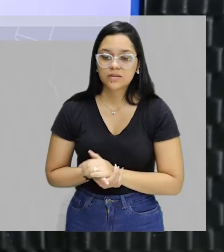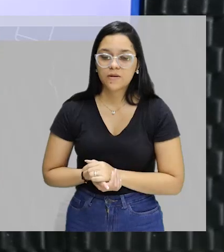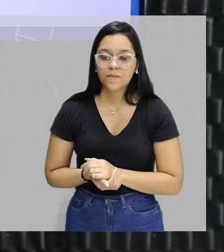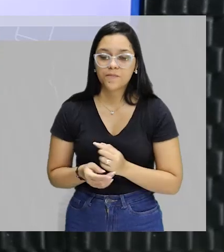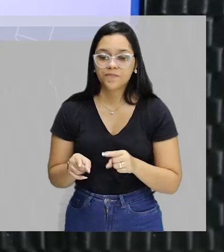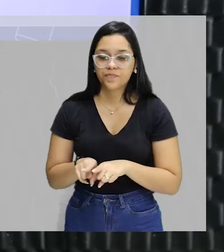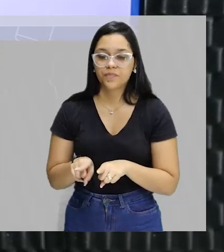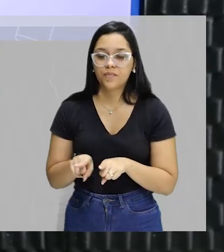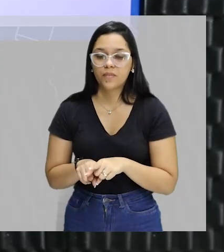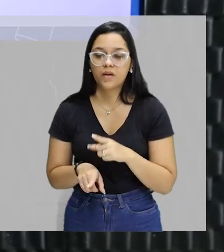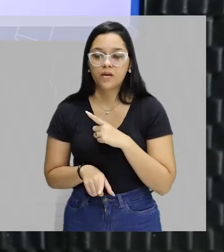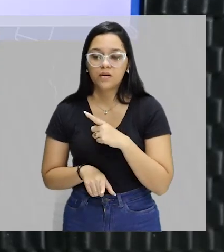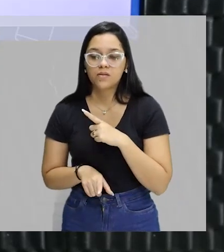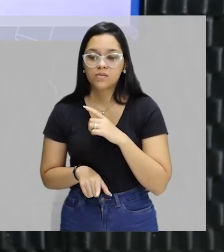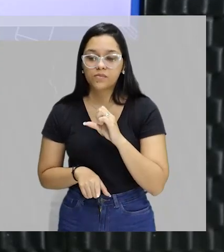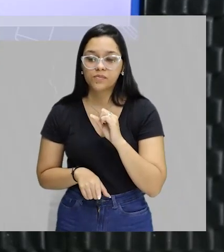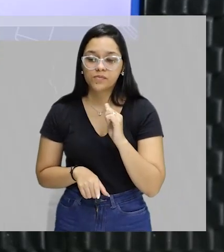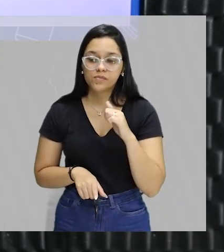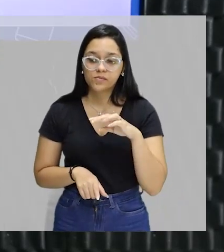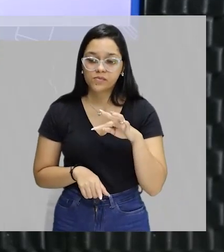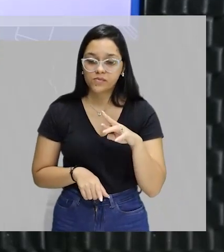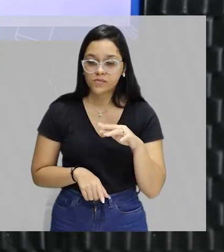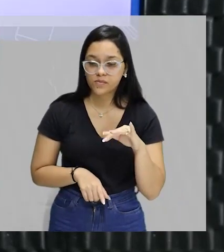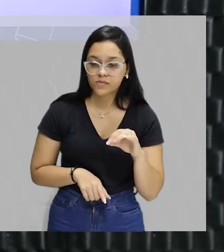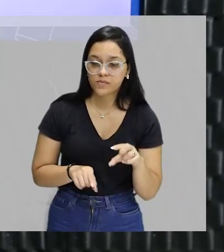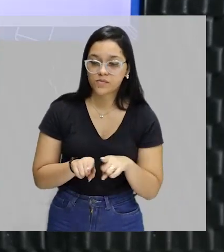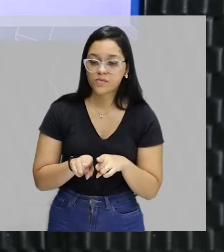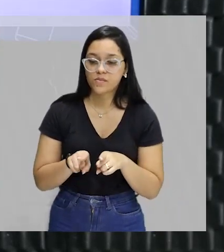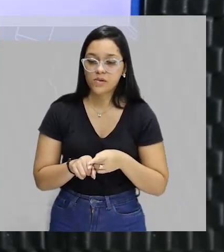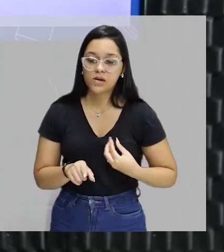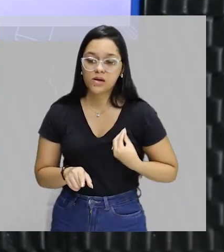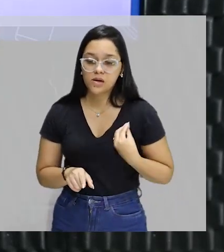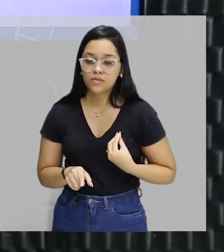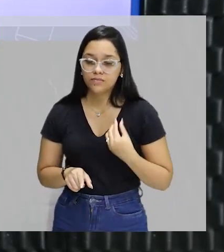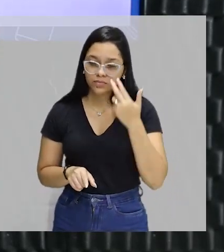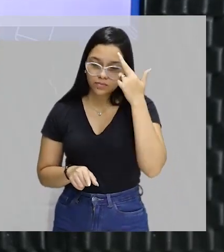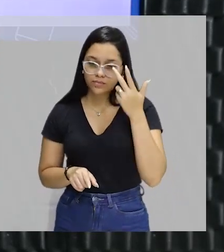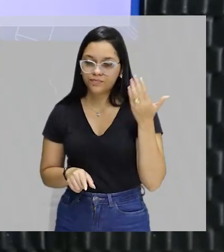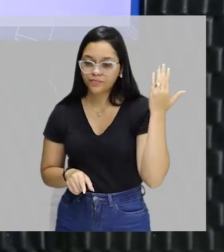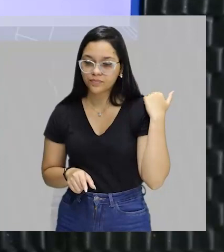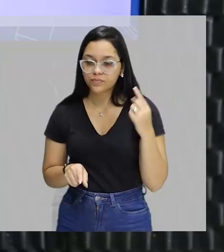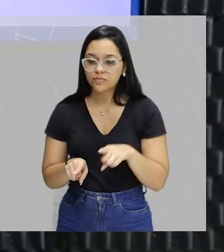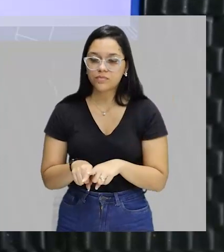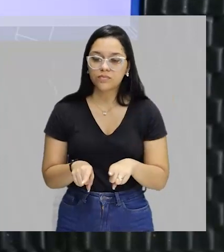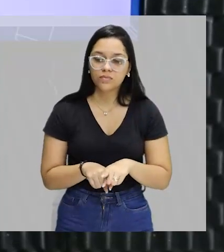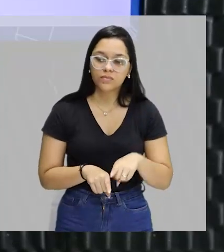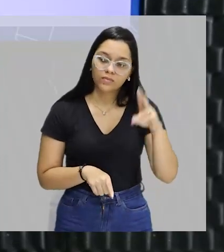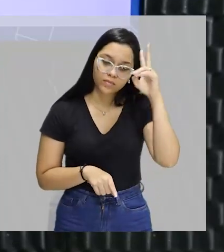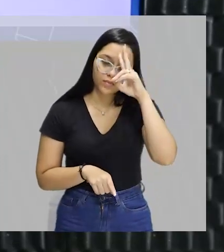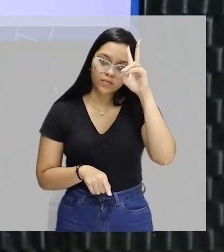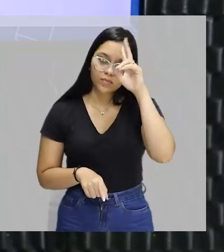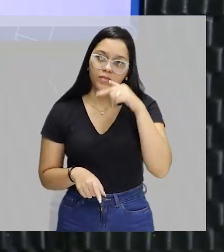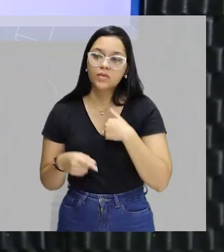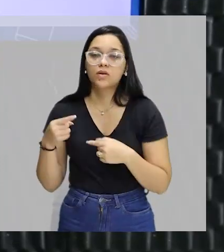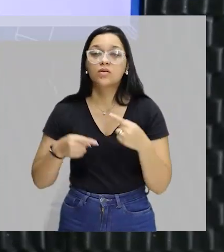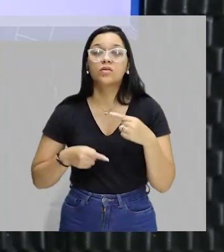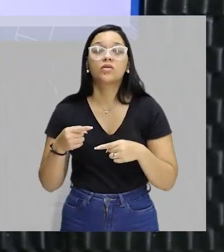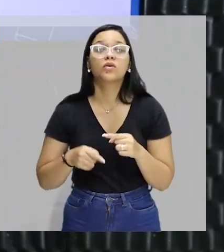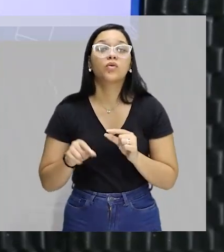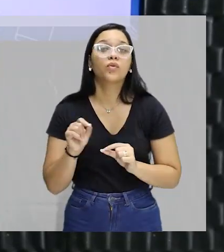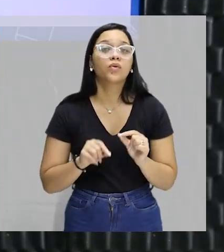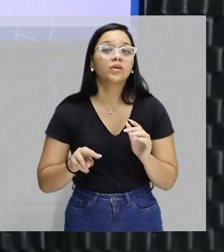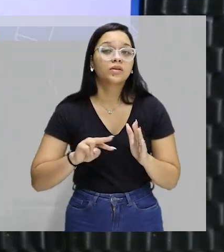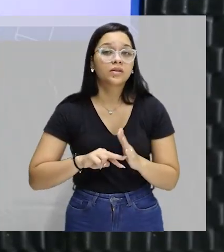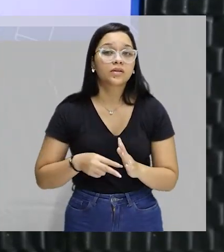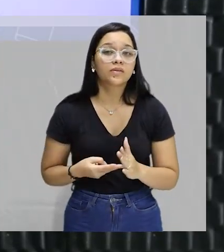Ele antes está internado no sanatório e revive os fatos que aconteceram no processo de delírio e memória. Então, a ideia é, eu vou discutir sobre o que é,